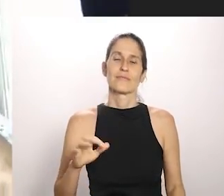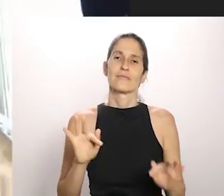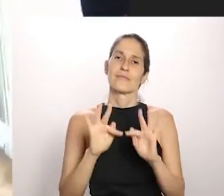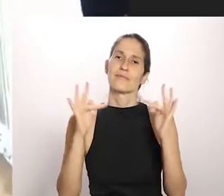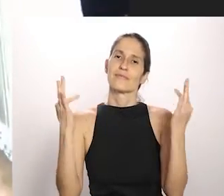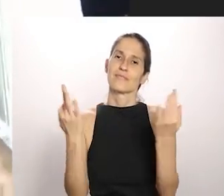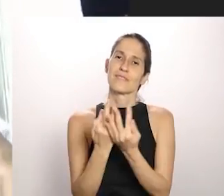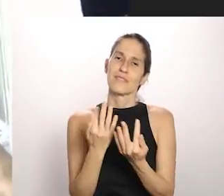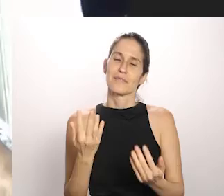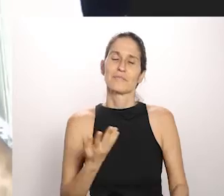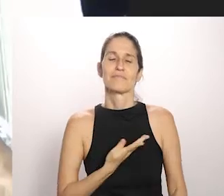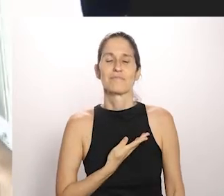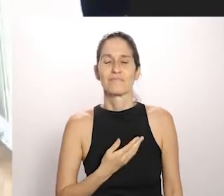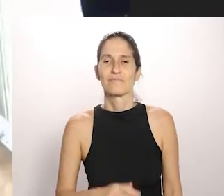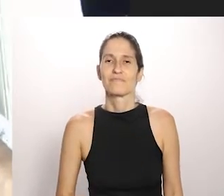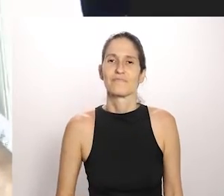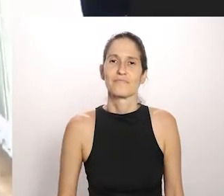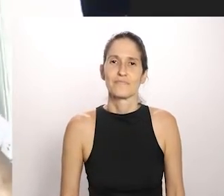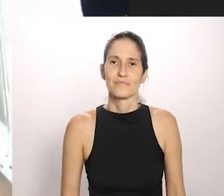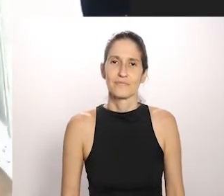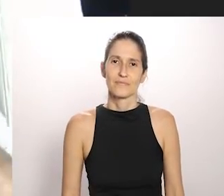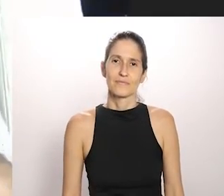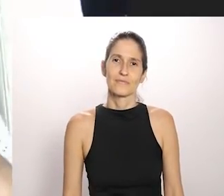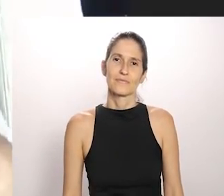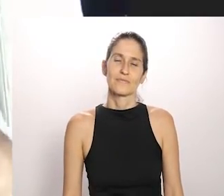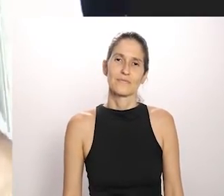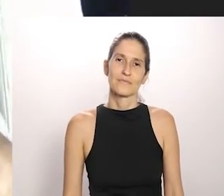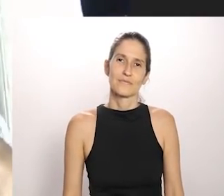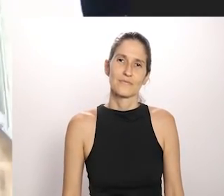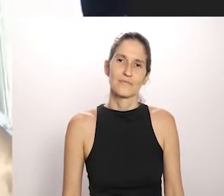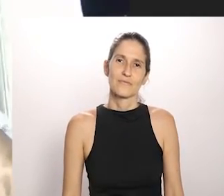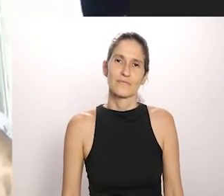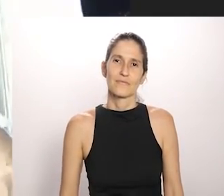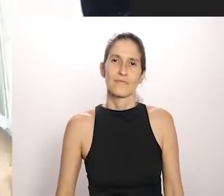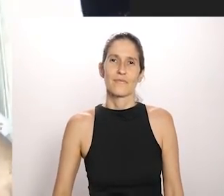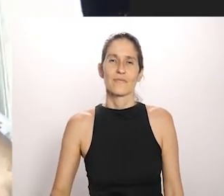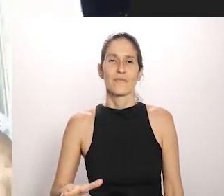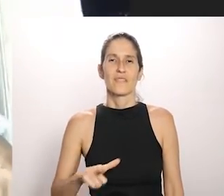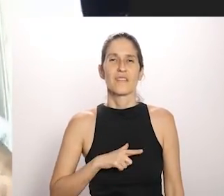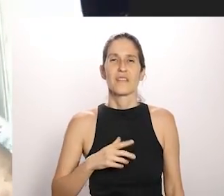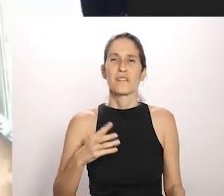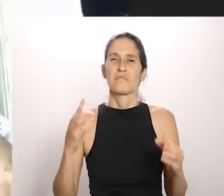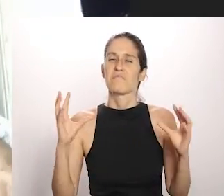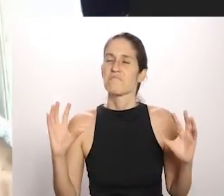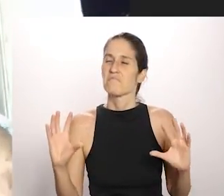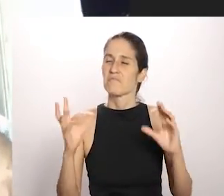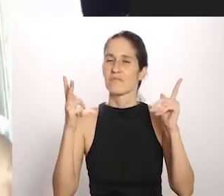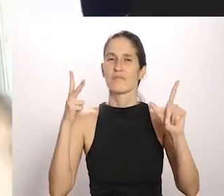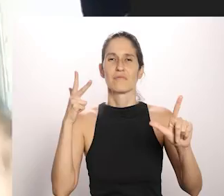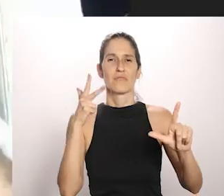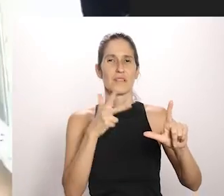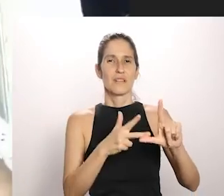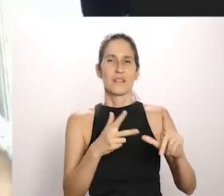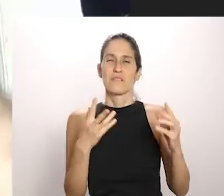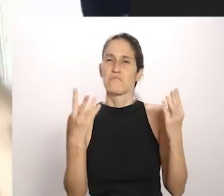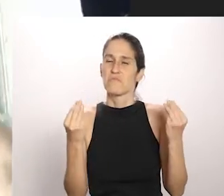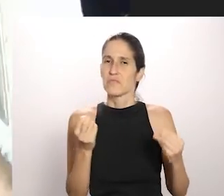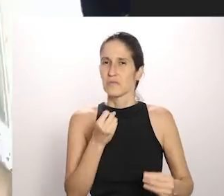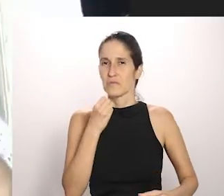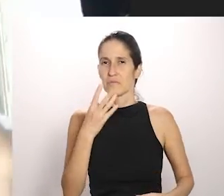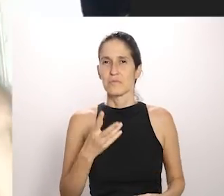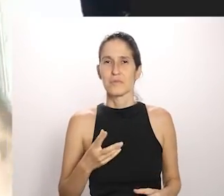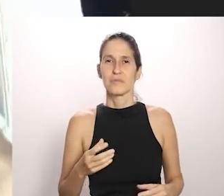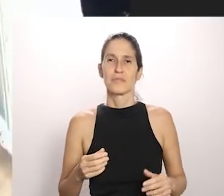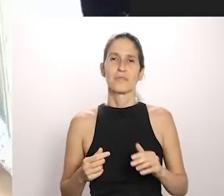família caboclo Tem arrasado em suas lives com seu pai